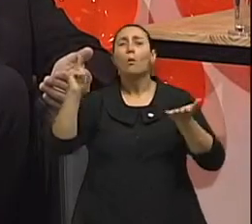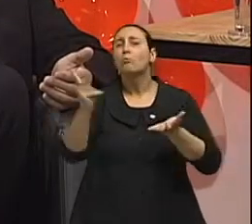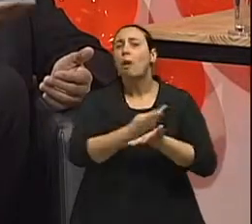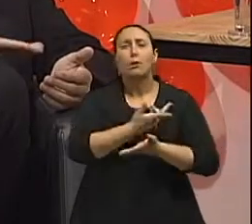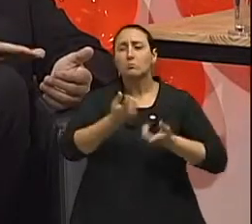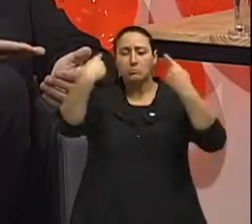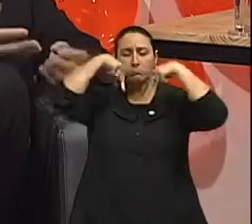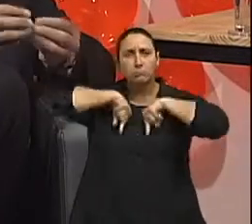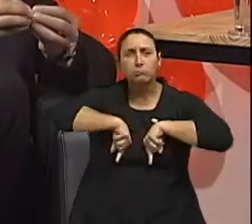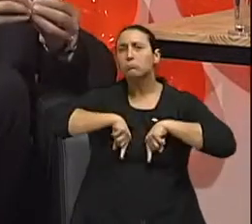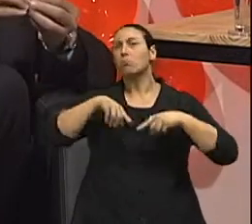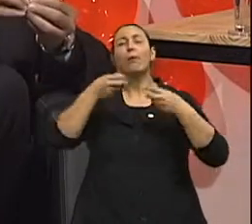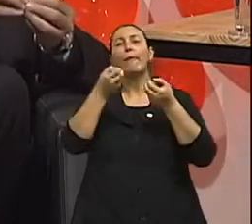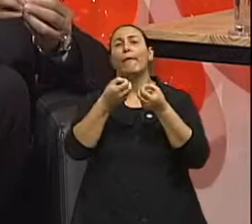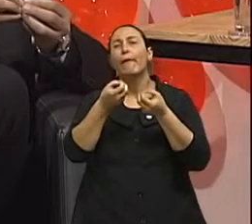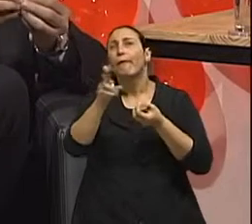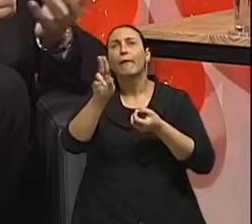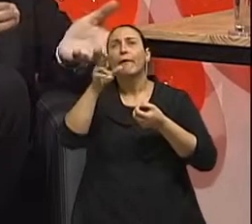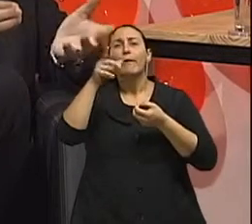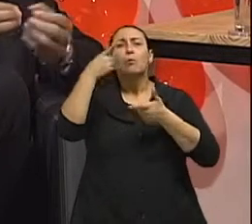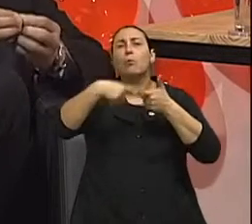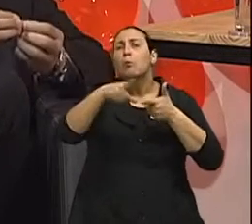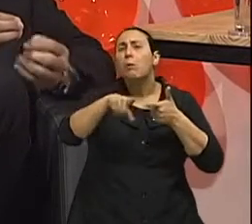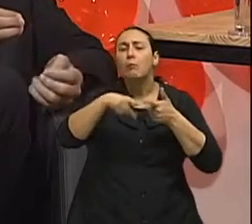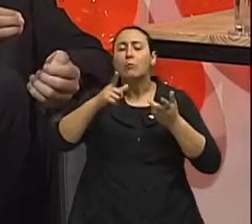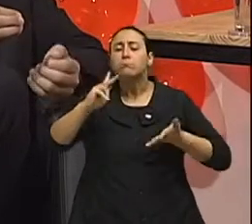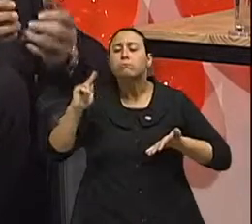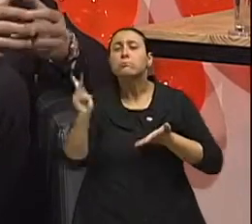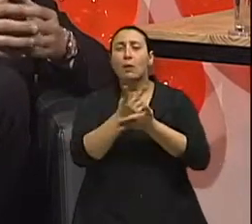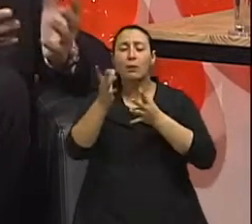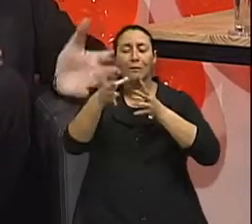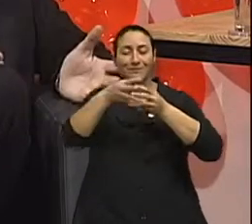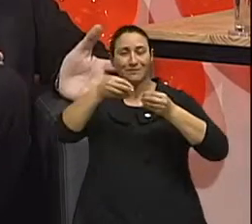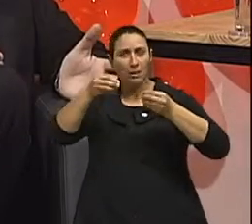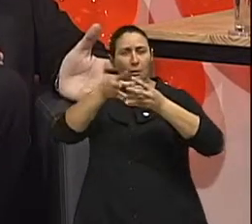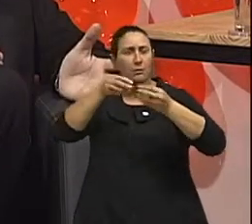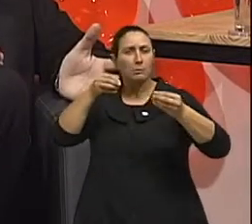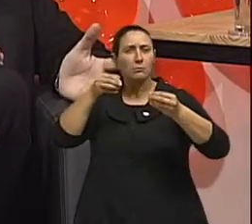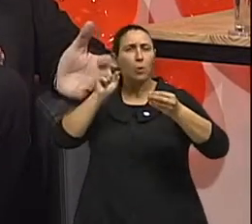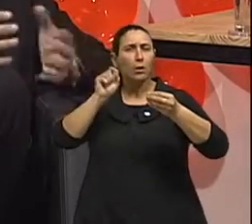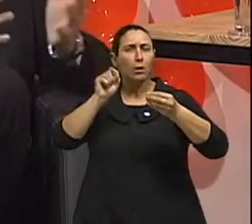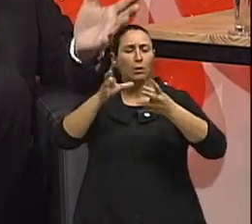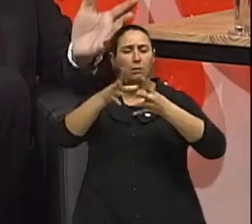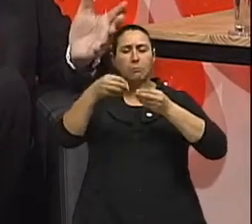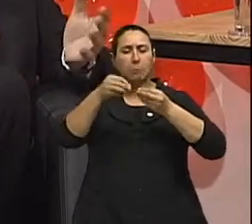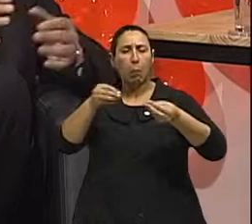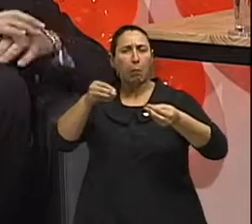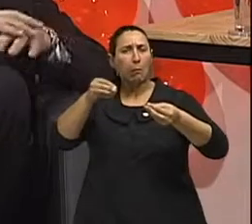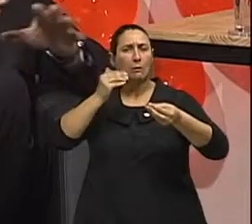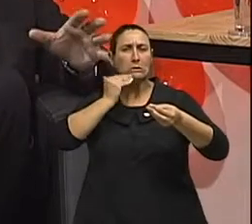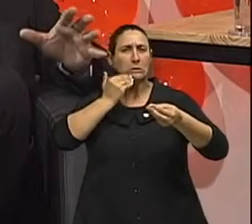por uma provocação para que acontecesse esse defeito, essa célula passa a duplicar de uma maneira anárquica, errada